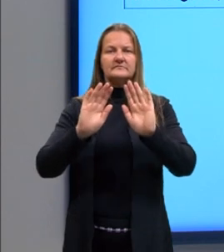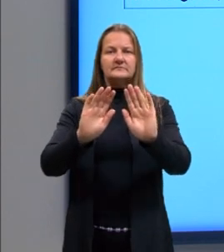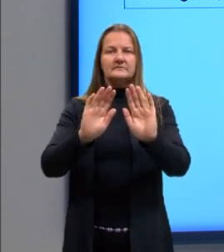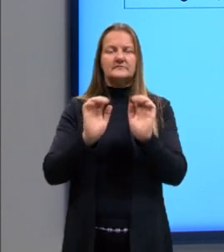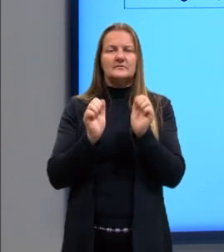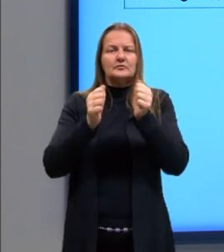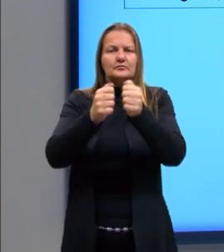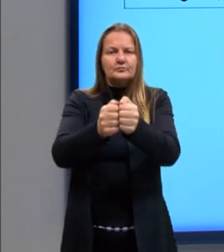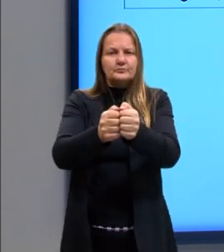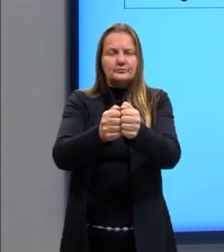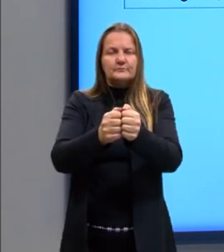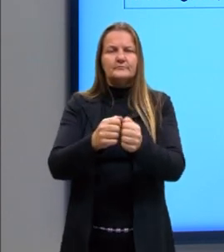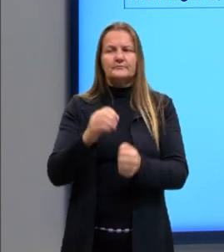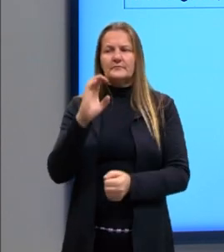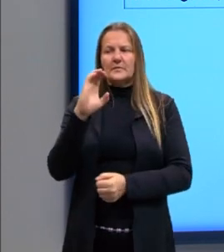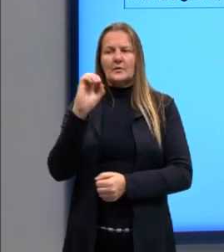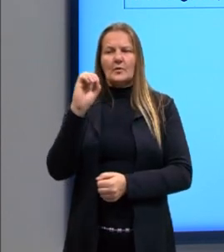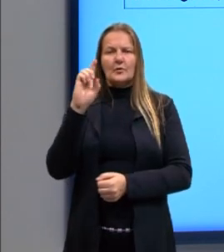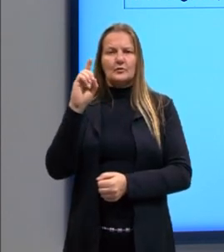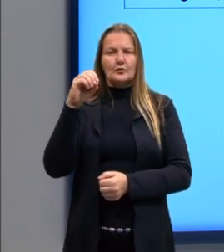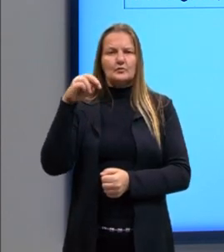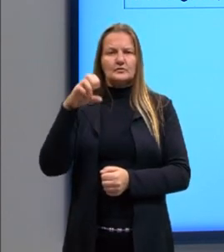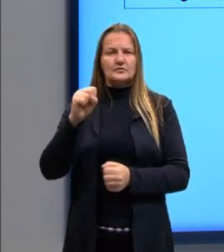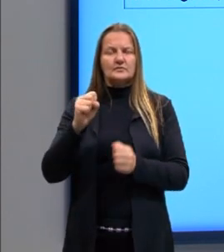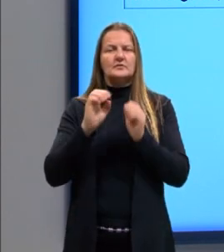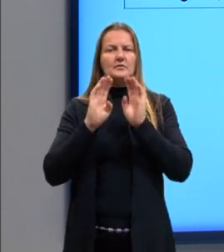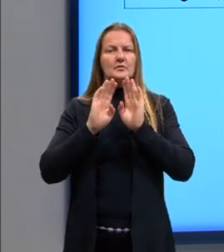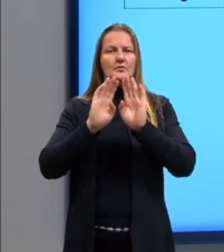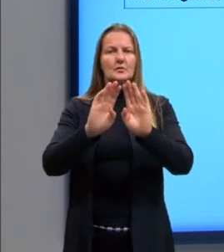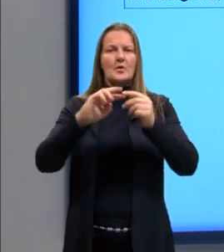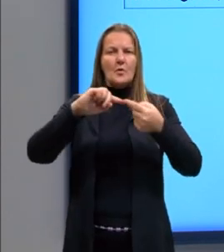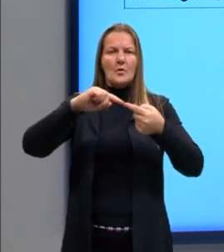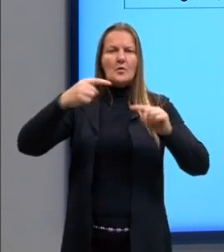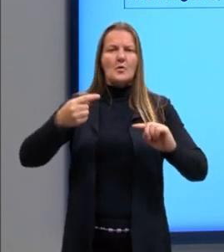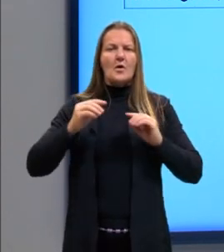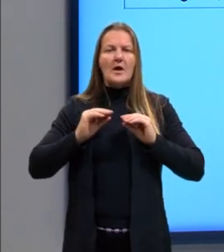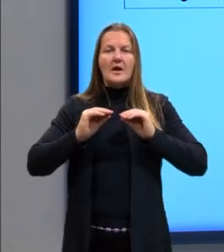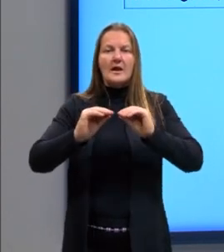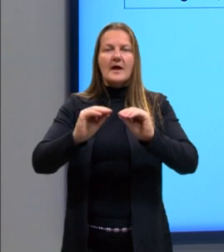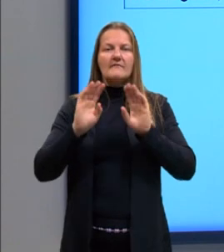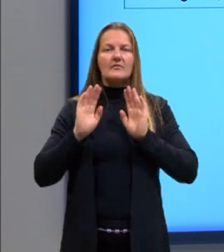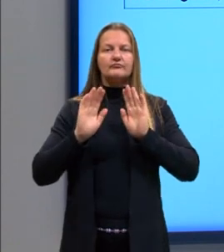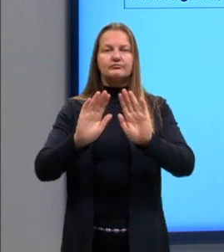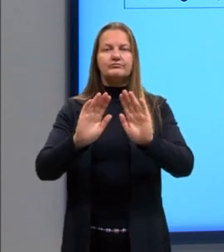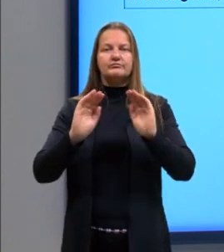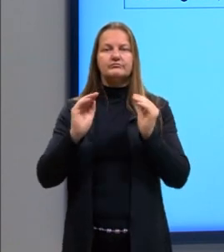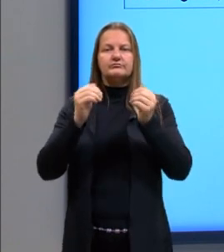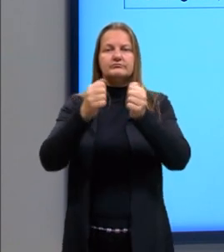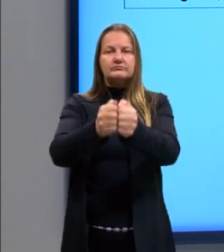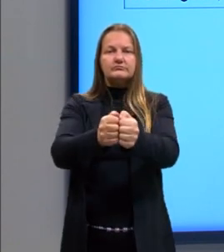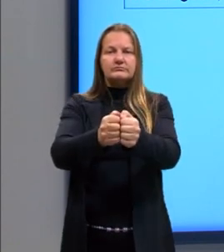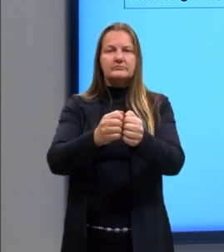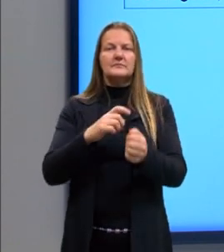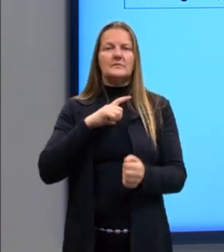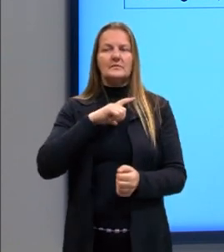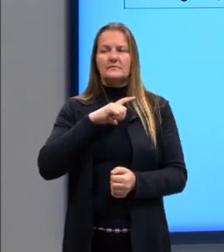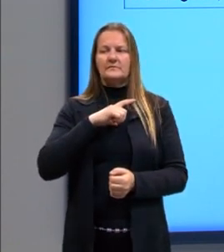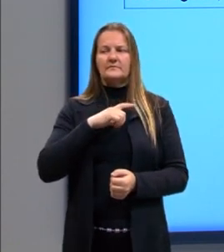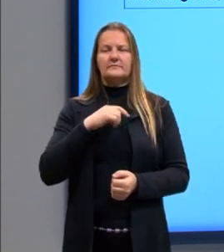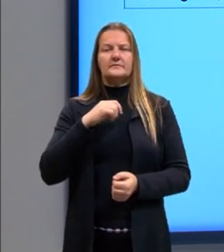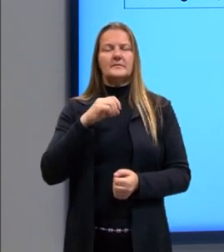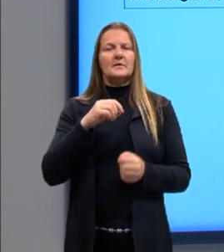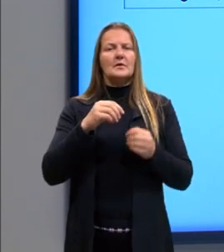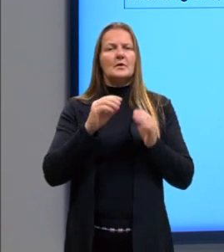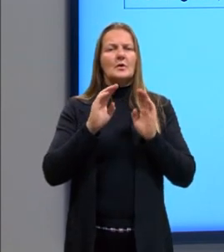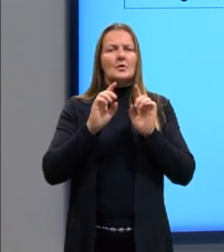o ribossomo, a subunidade maior e a subunidade menor, o RNA mensageiro